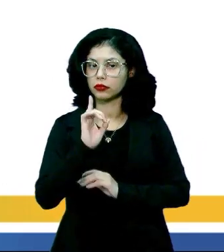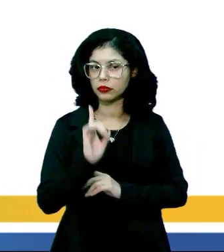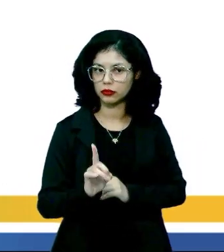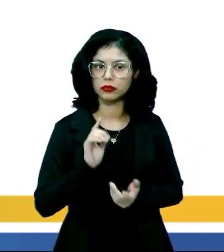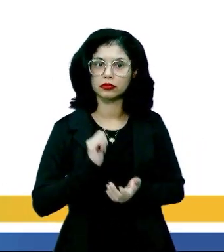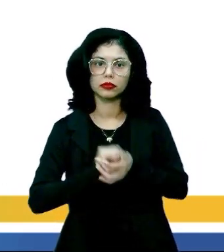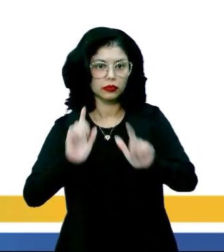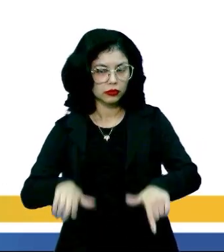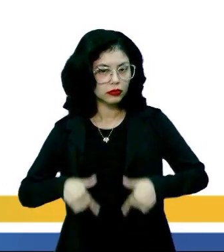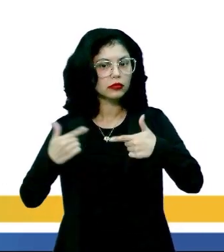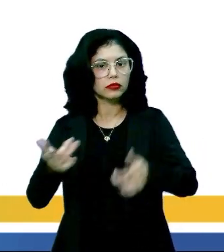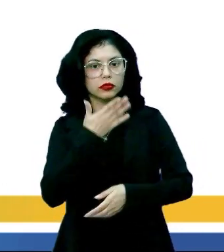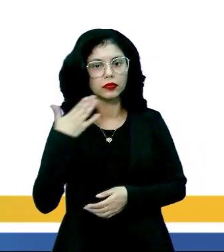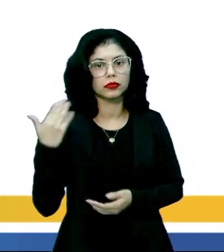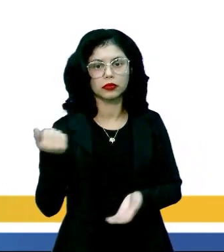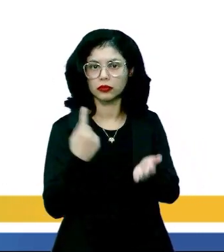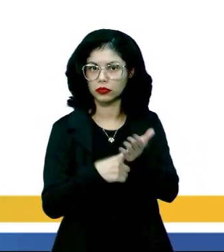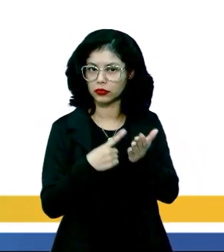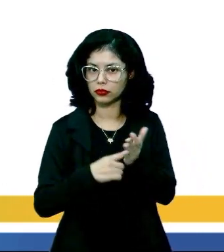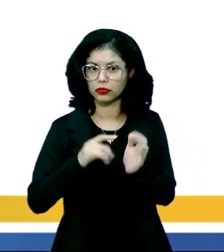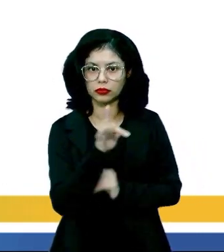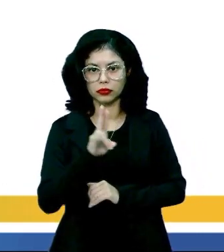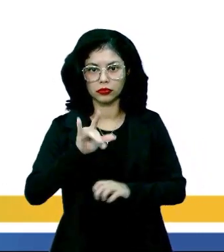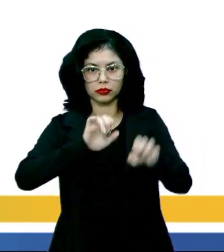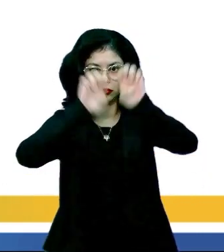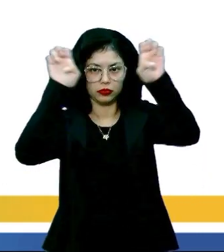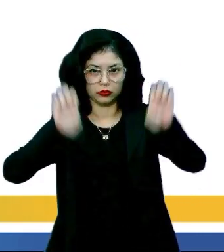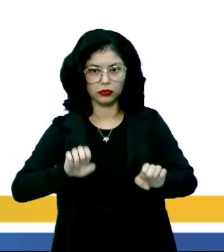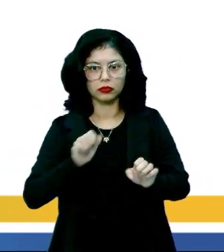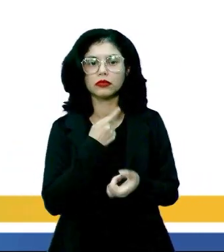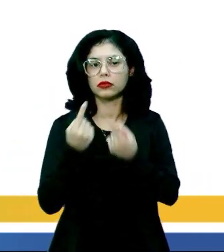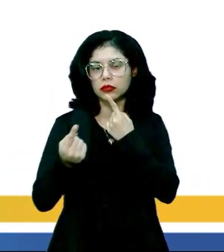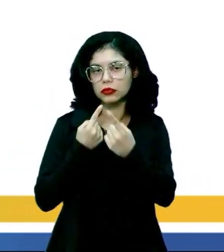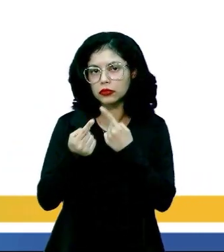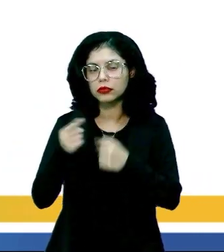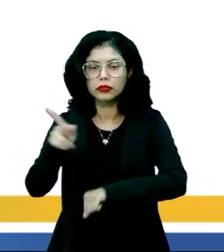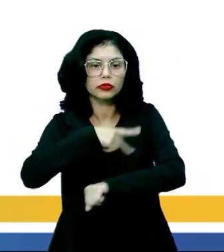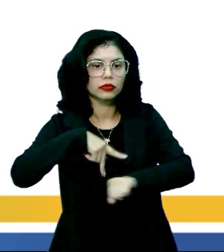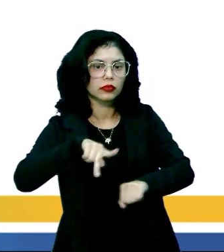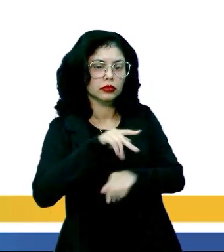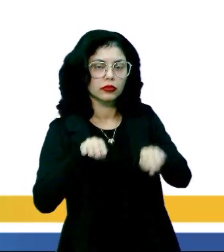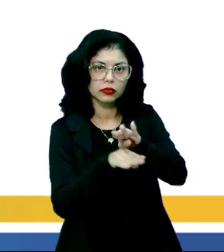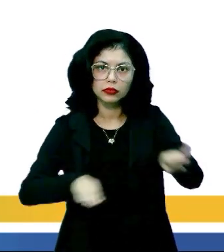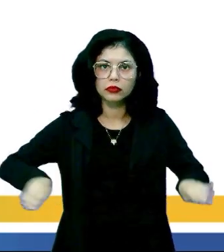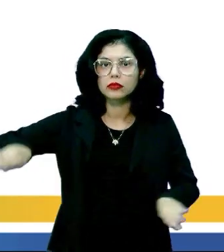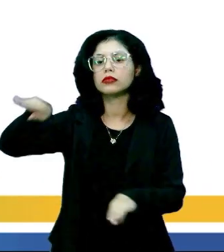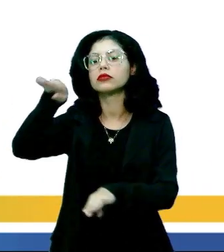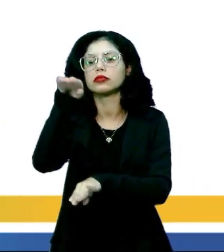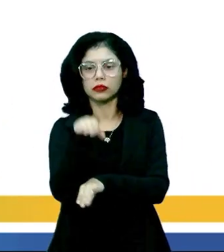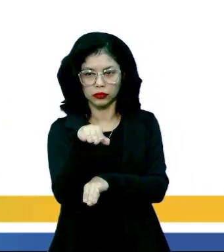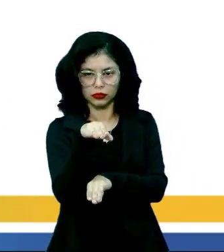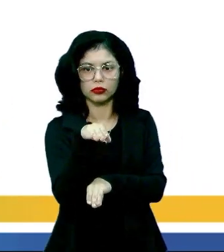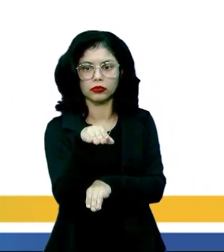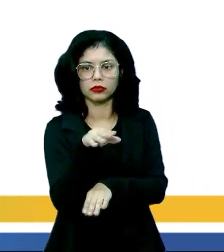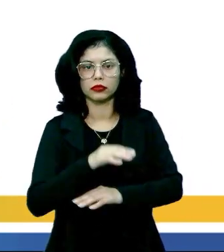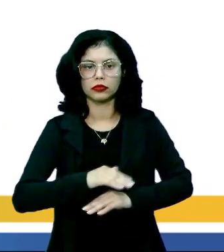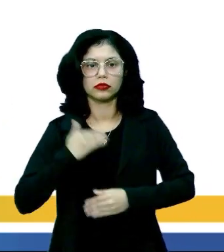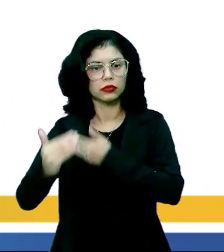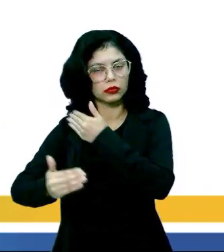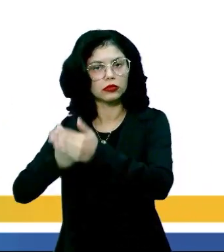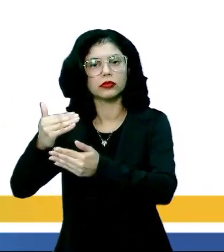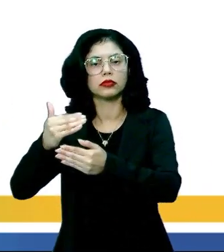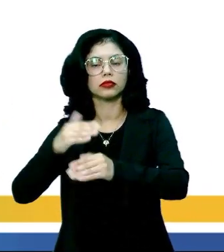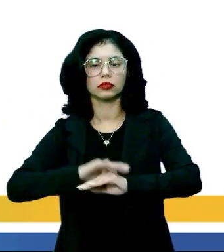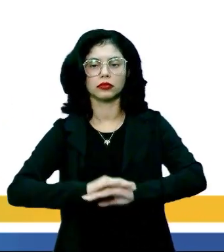Letra D. E. reivindicação por melhores condições de infraestrutura de comunicação em